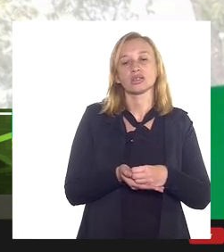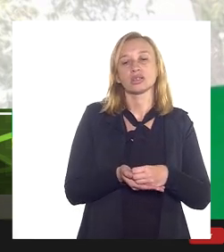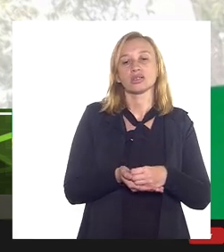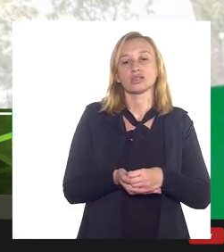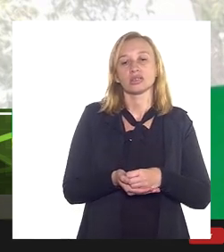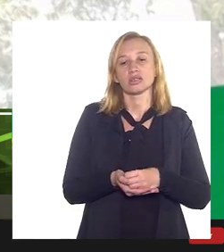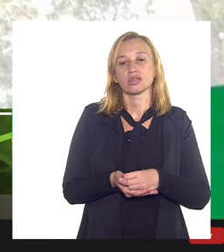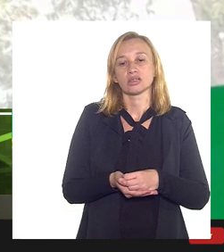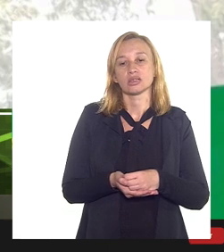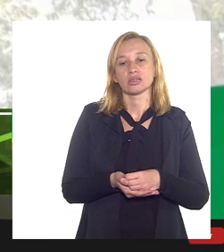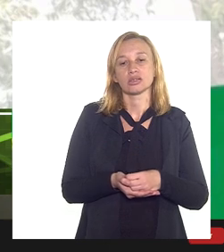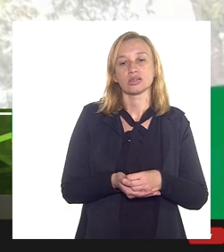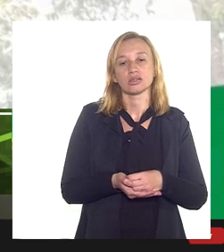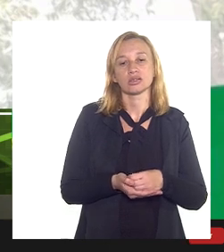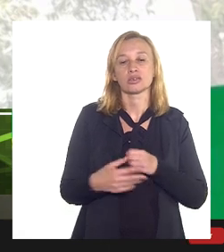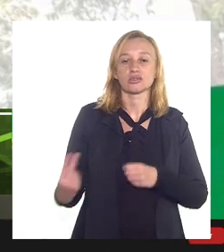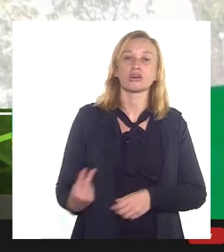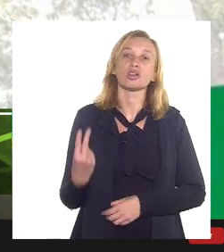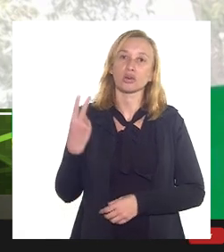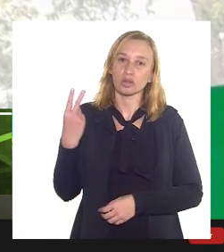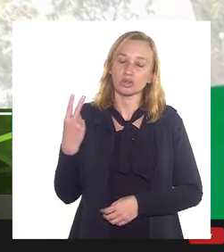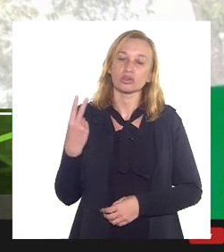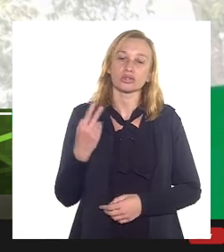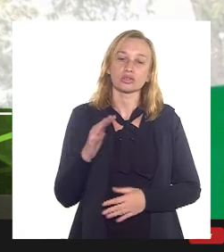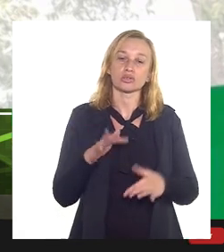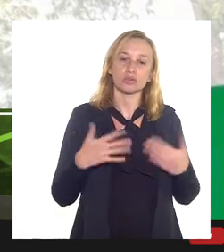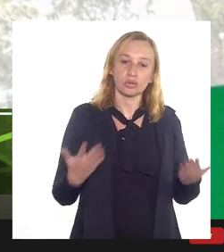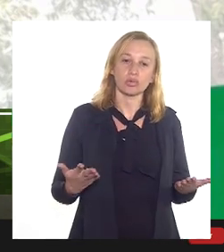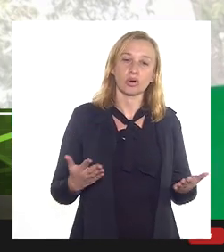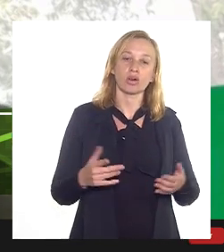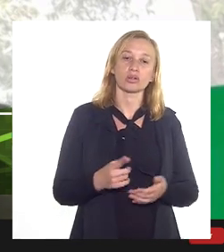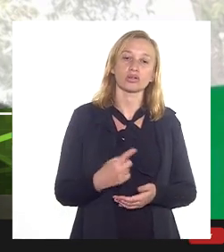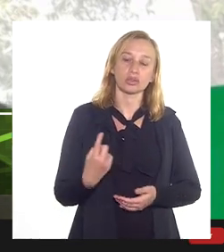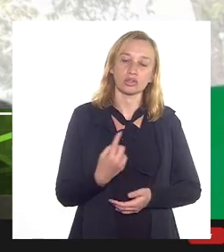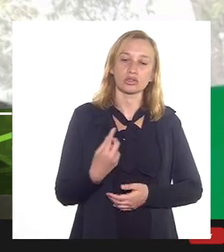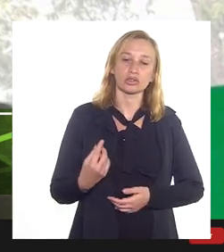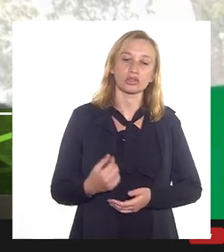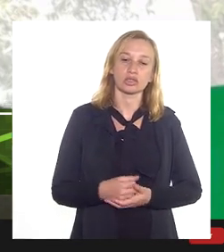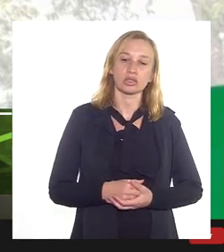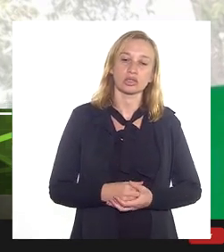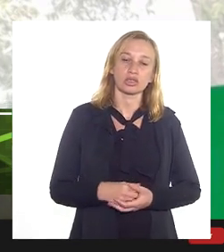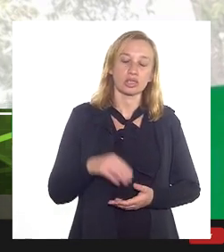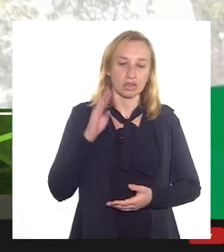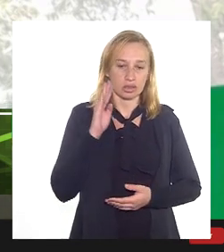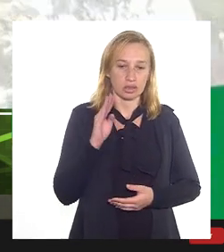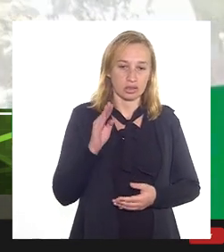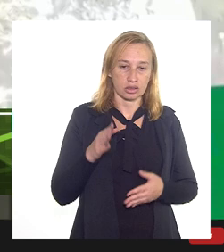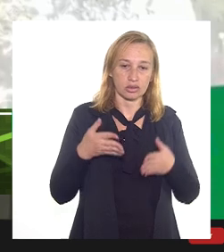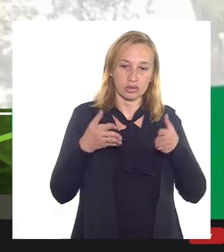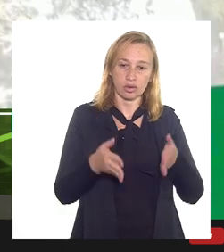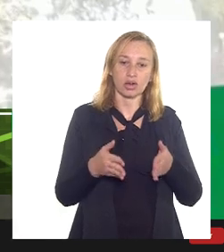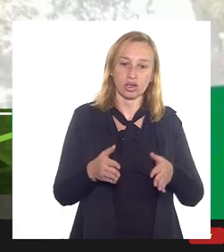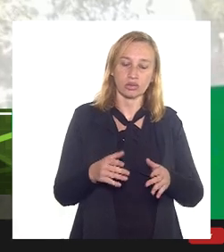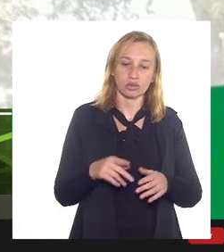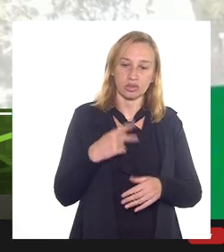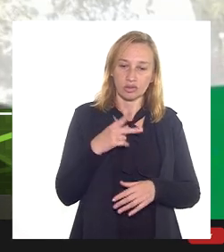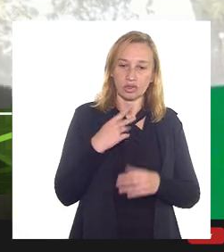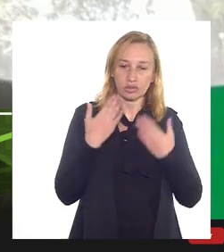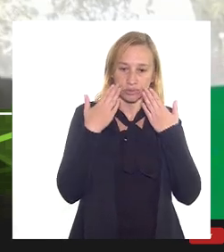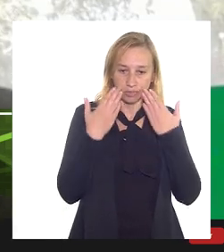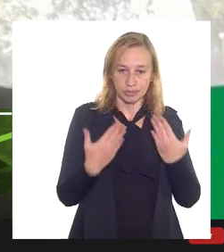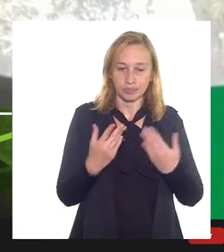valores pelos quais a gente prima conforme a gente tem destacado aí nas nossas